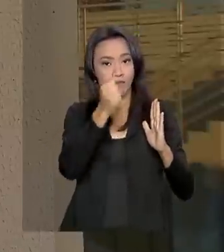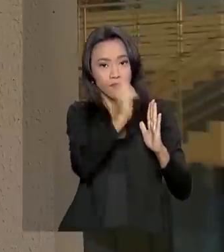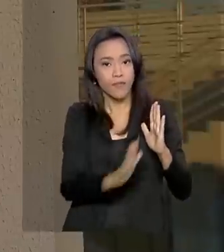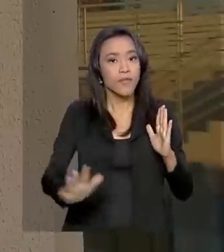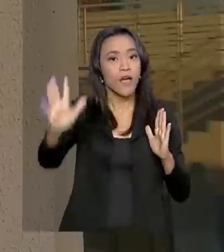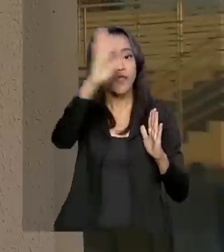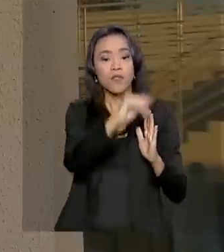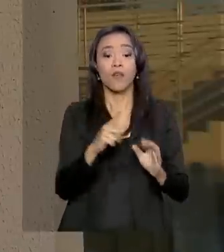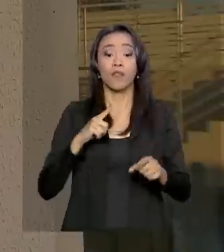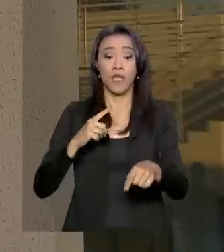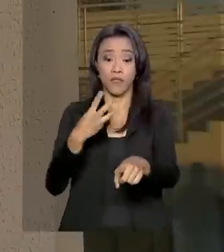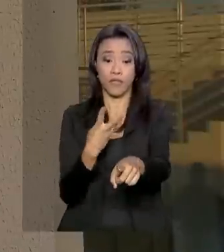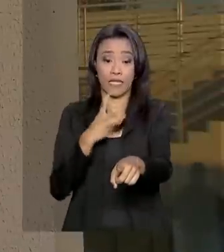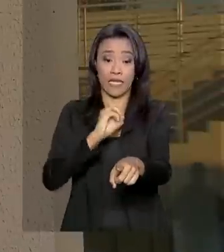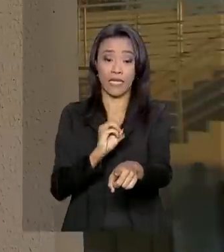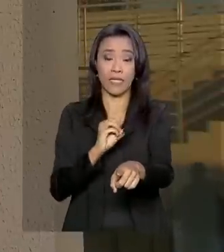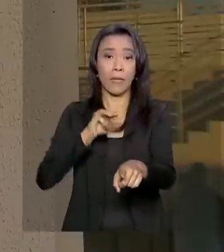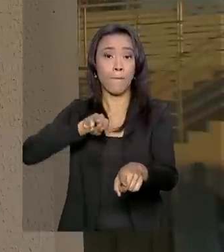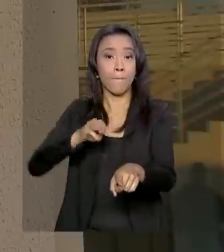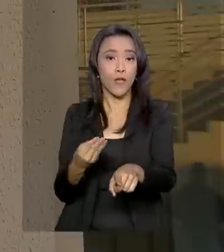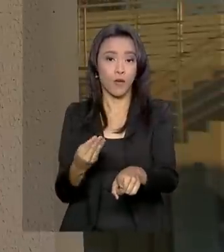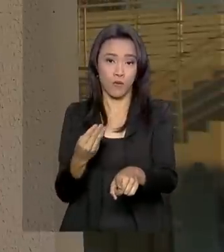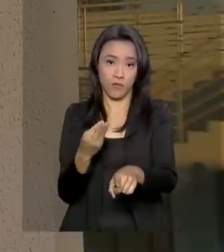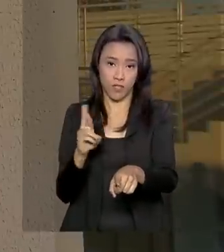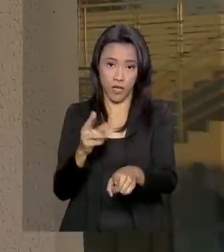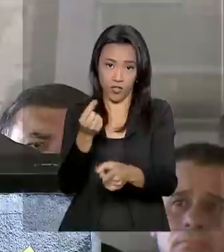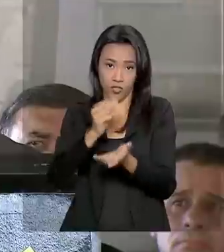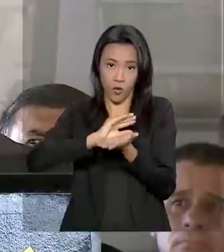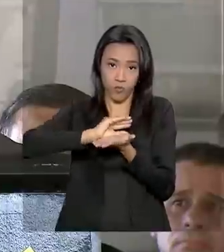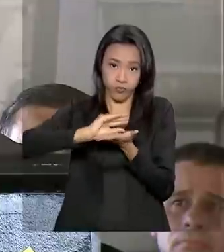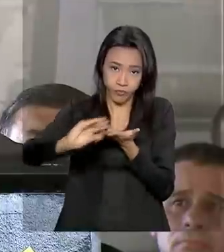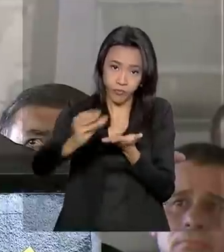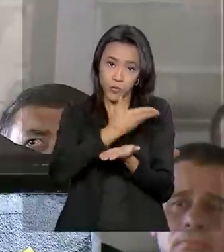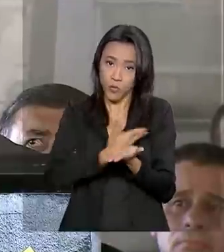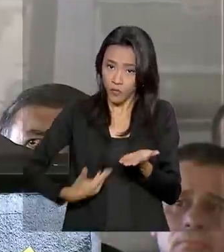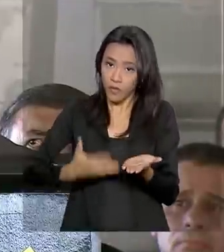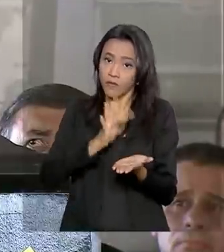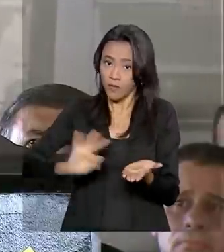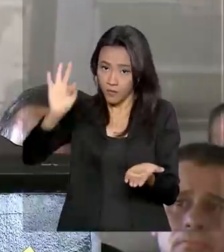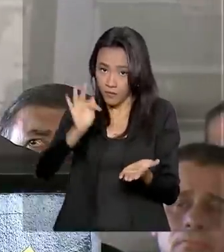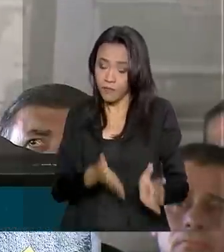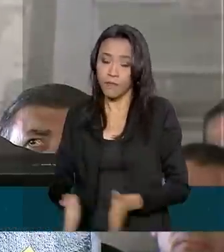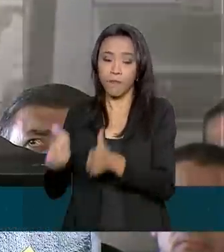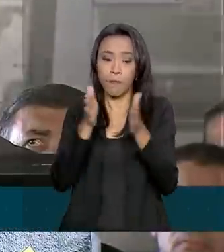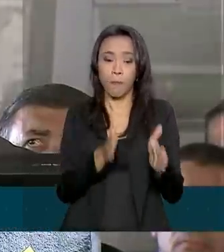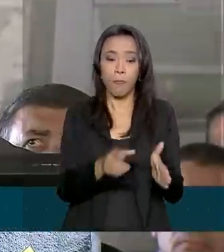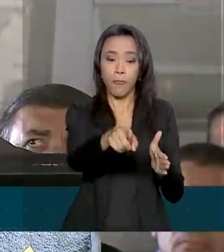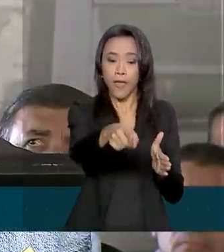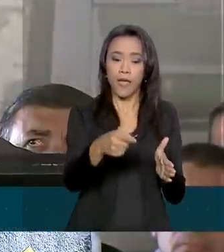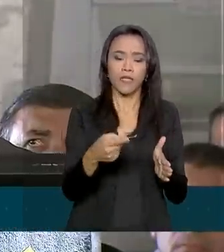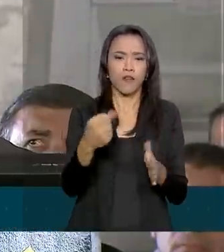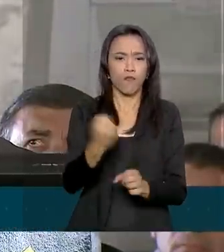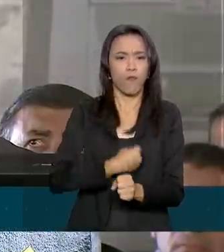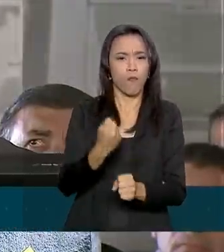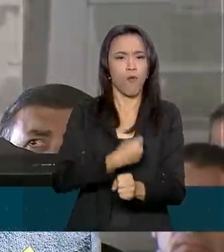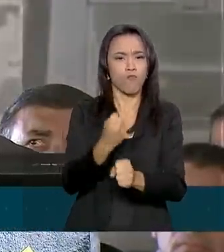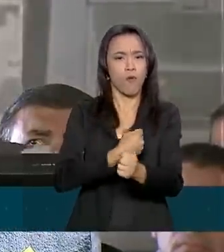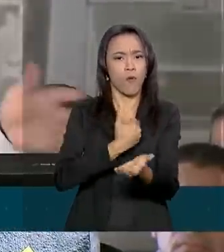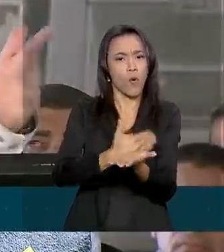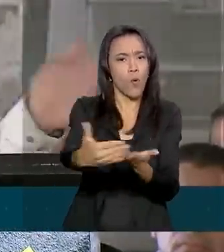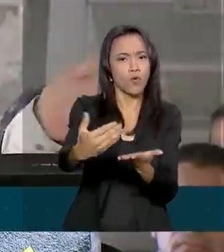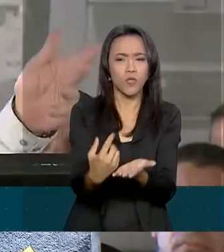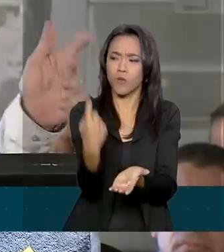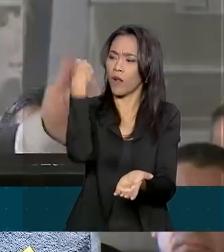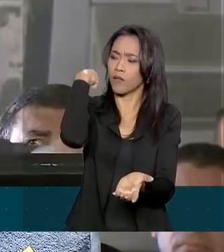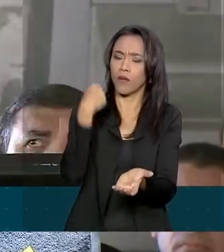contou com 30 milhões de reais de recursos federais. Essa obra foi iniciada em